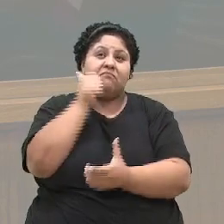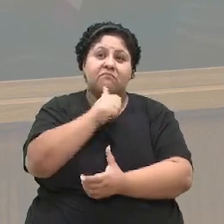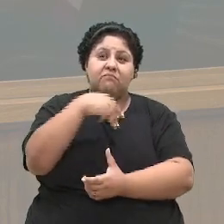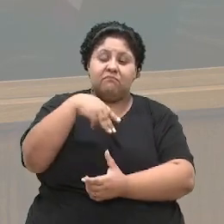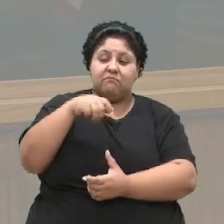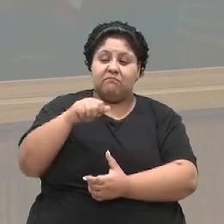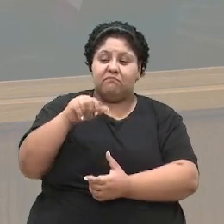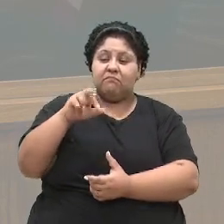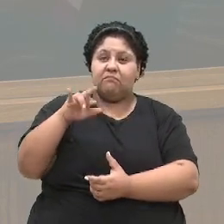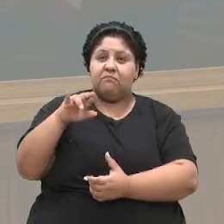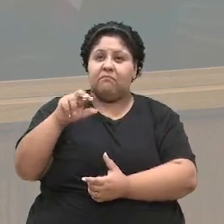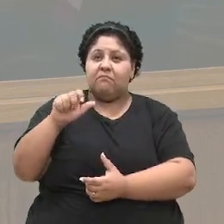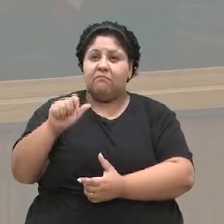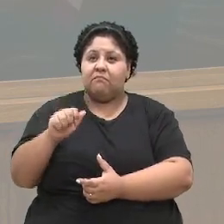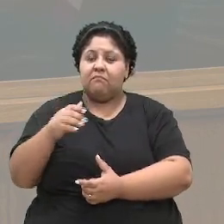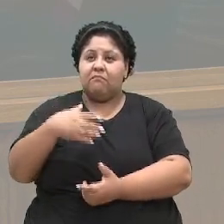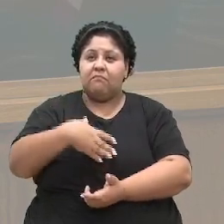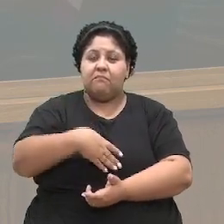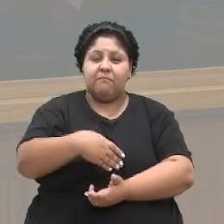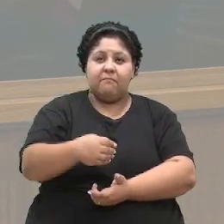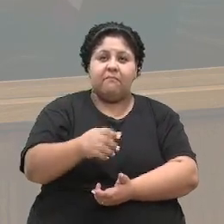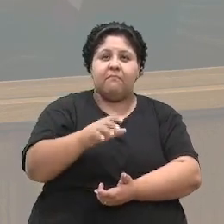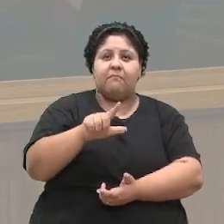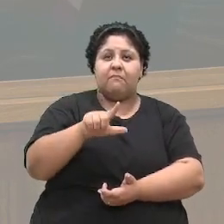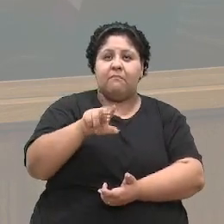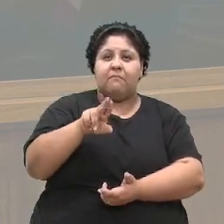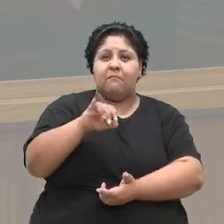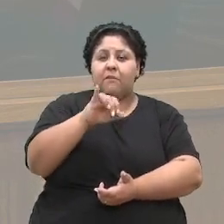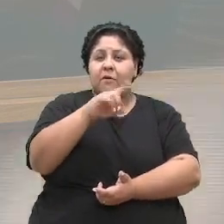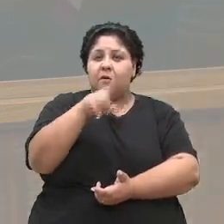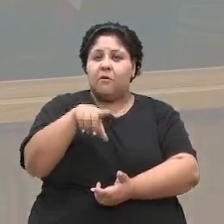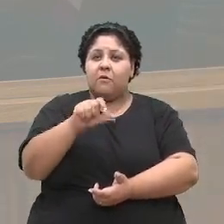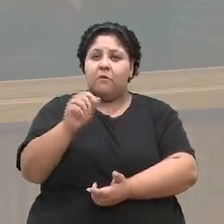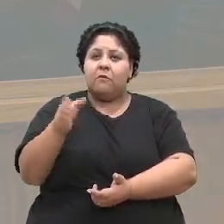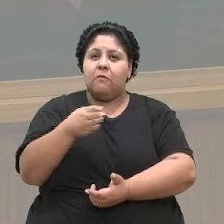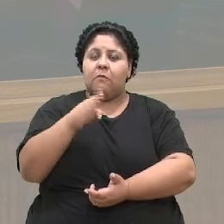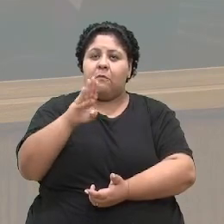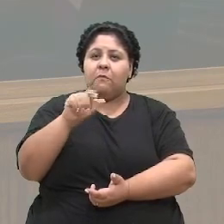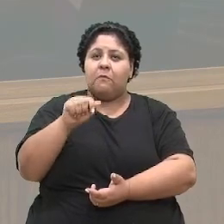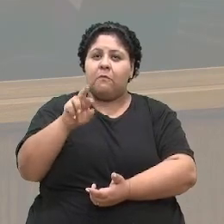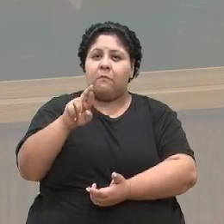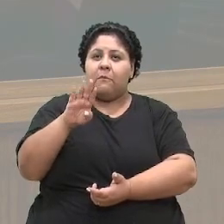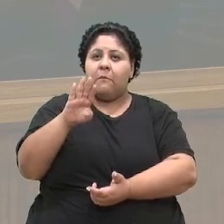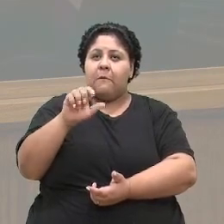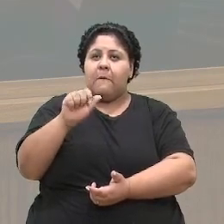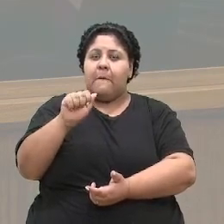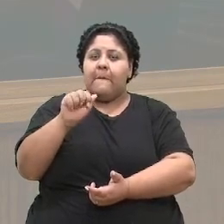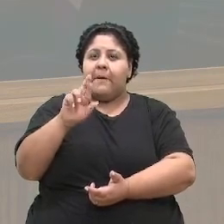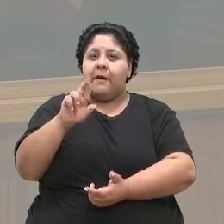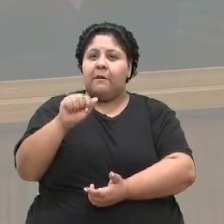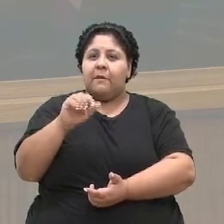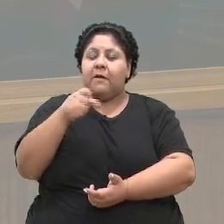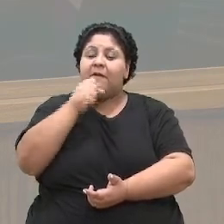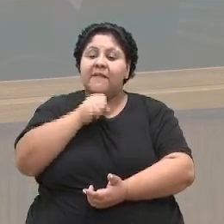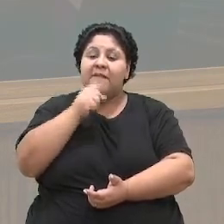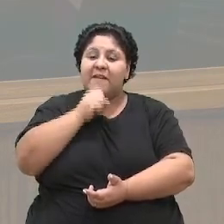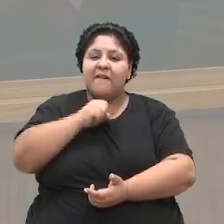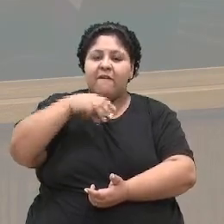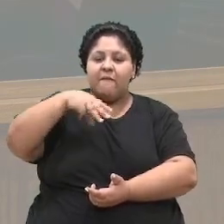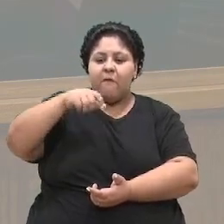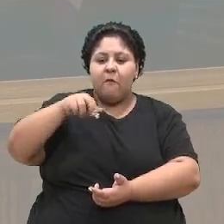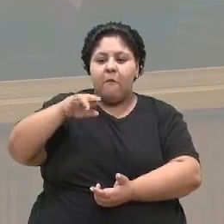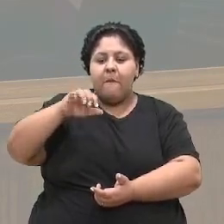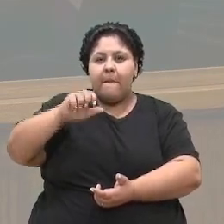de Vargas, pai da Luísa e da Bárbara, e avô da Maria Eduarda. Escritor de